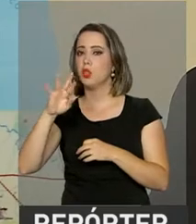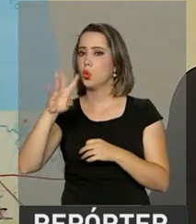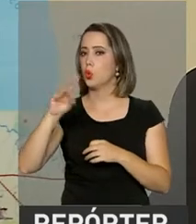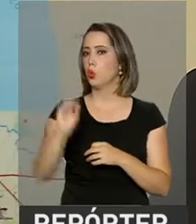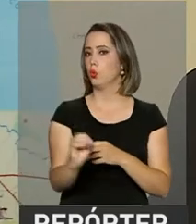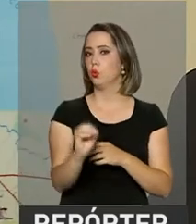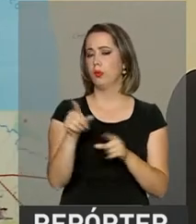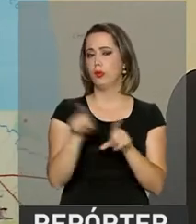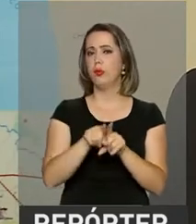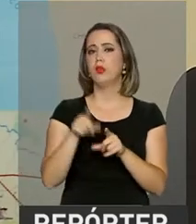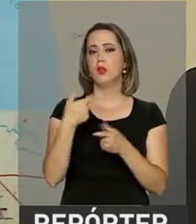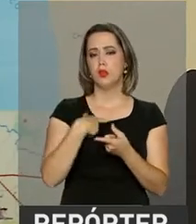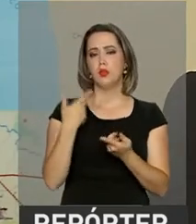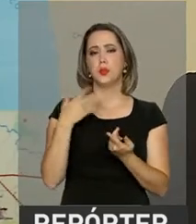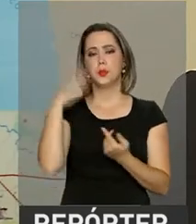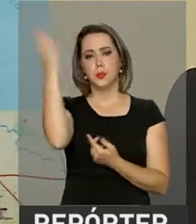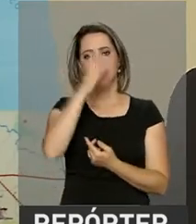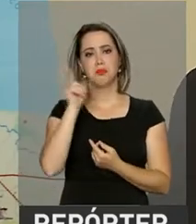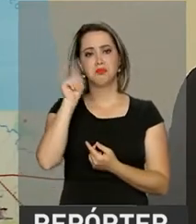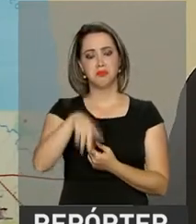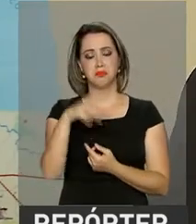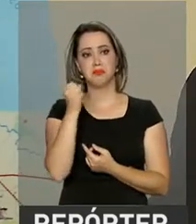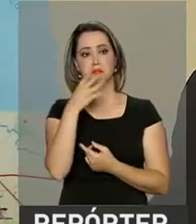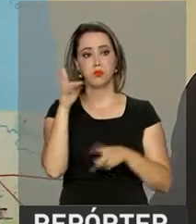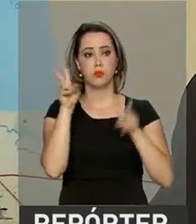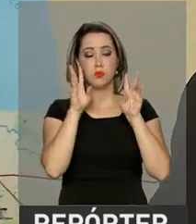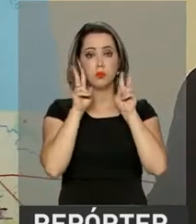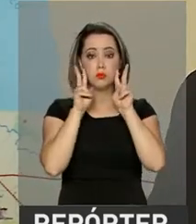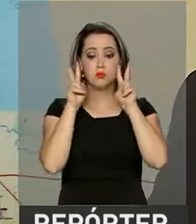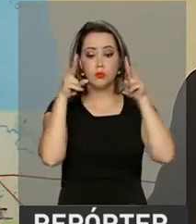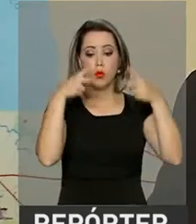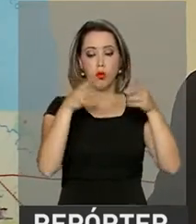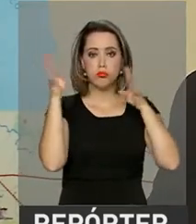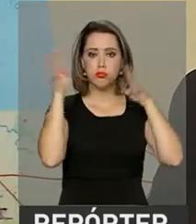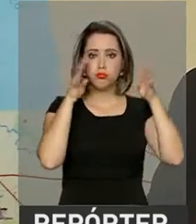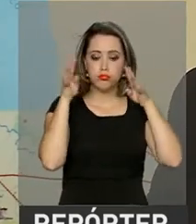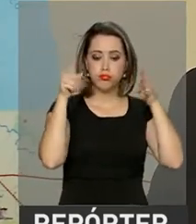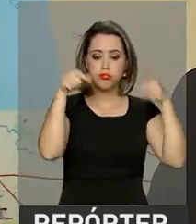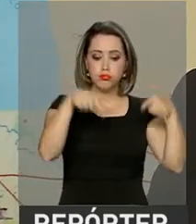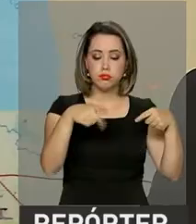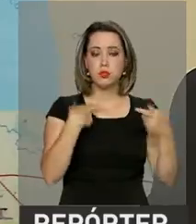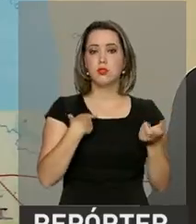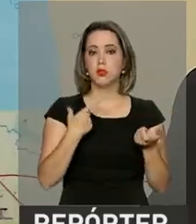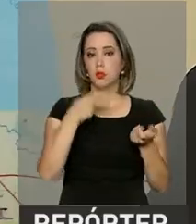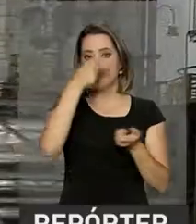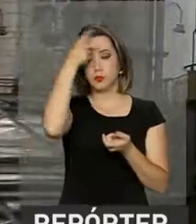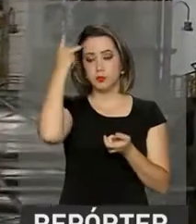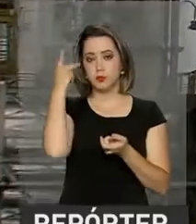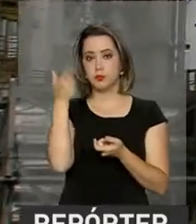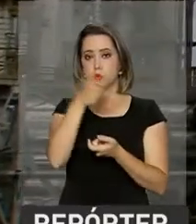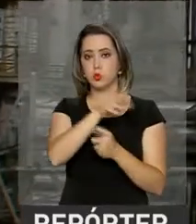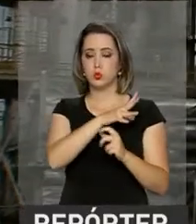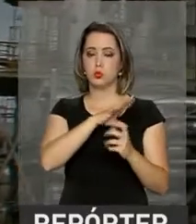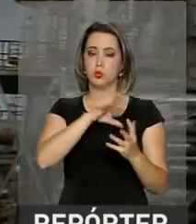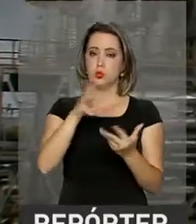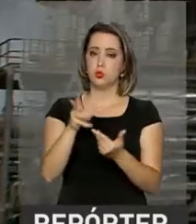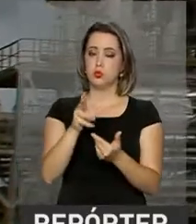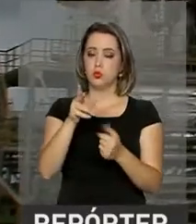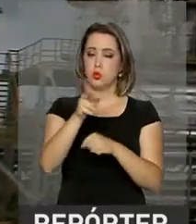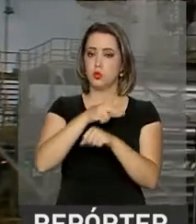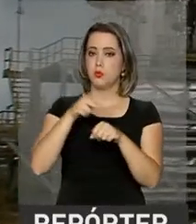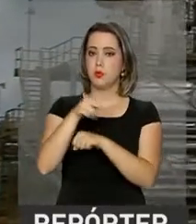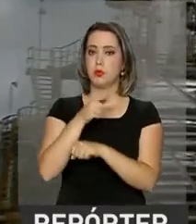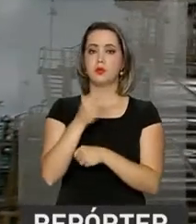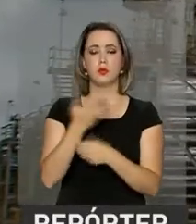torna bastante competitivo ou ainda mais competitivo do que já era perante esses outros mercados. O setor ganha ainda